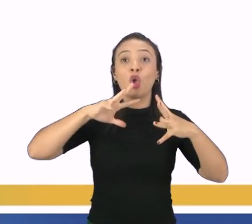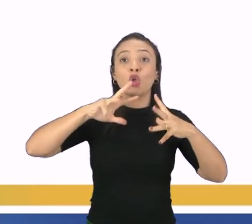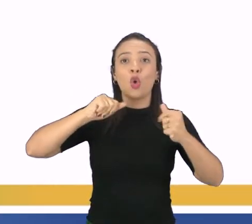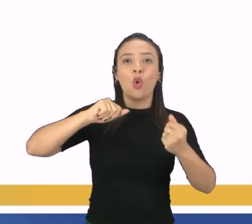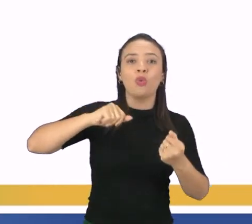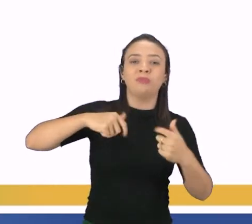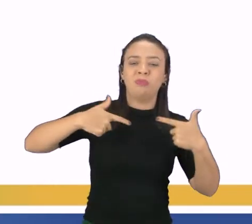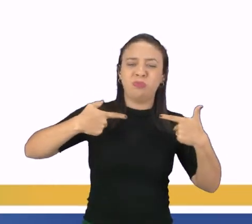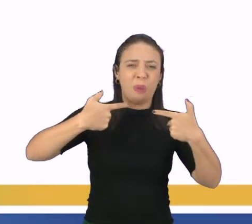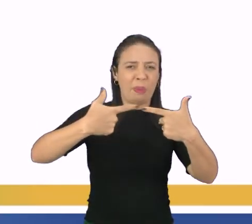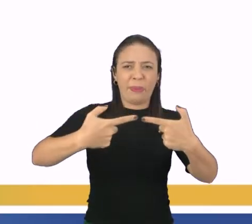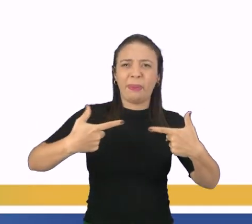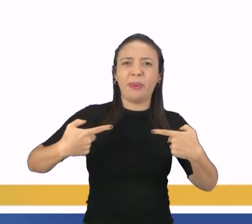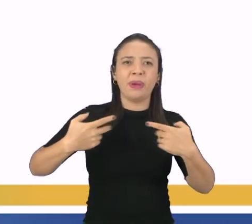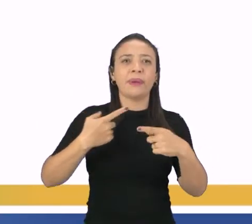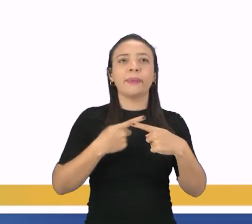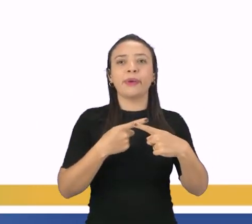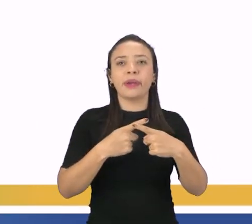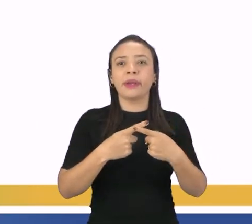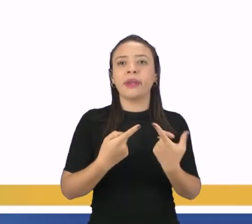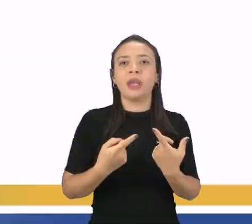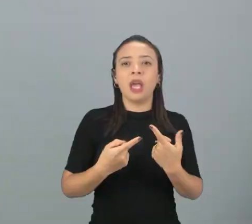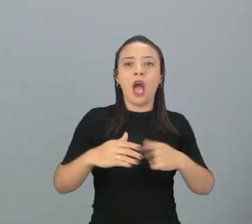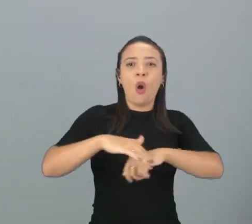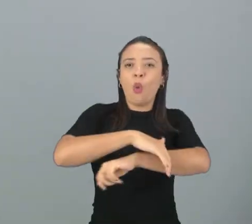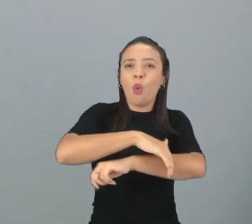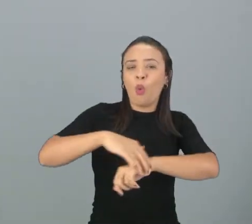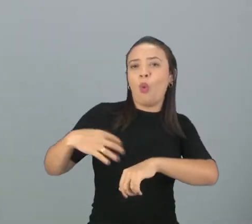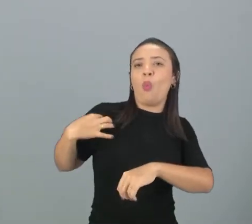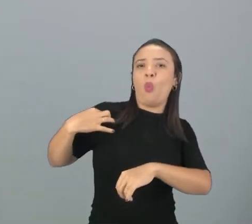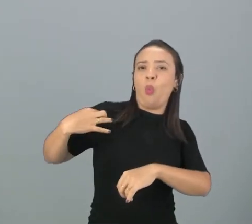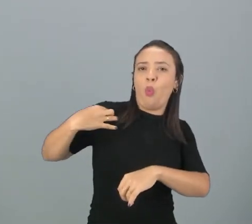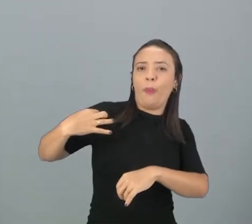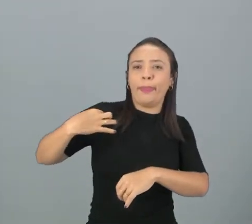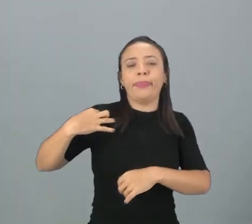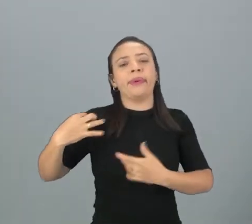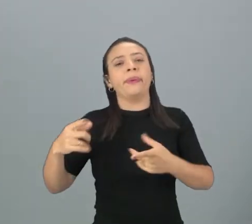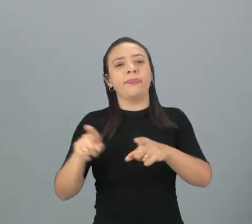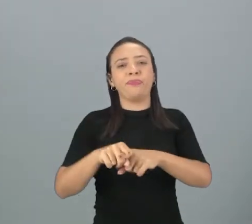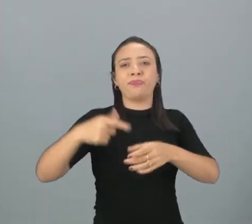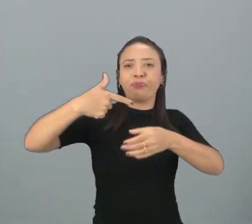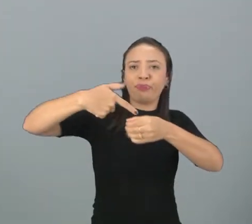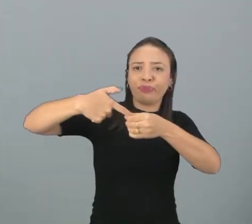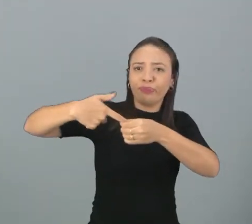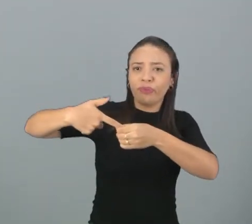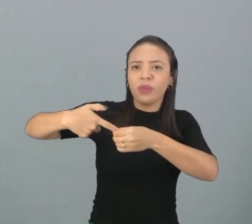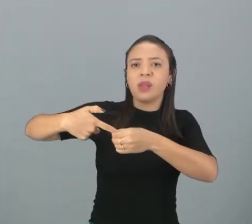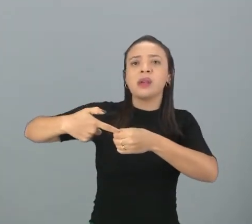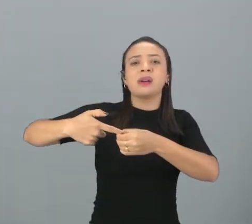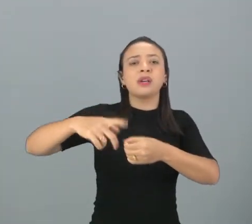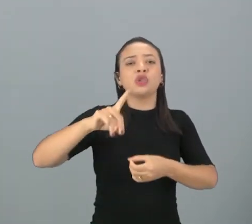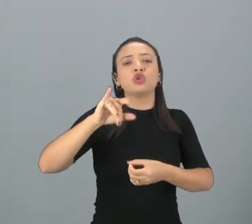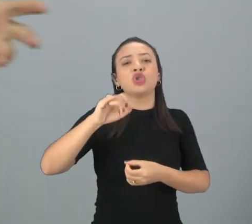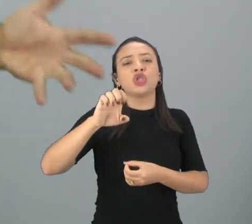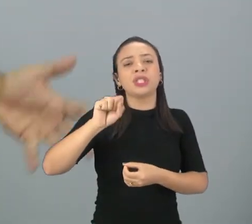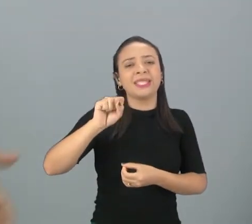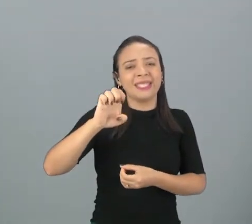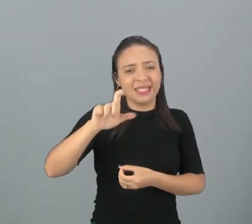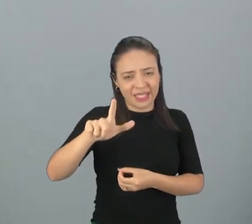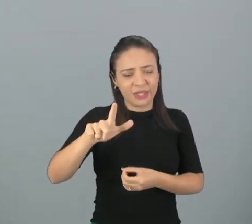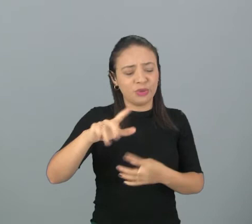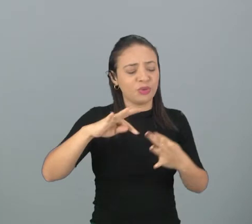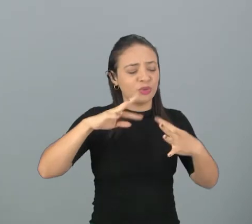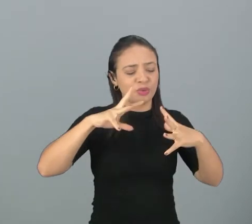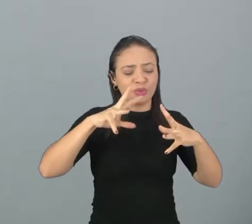brigue por ele, porque, seja o asfalto, sejam roupas, seja a gasolina, o diesel, todos eles